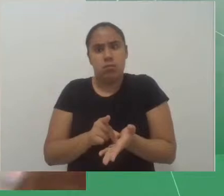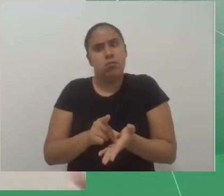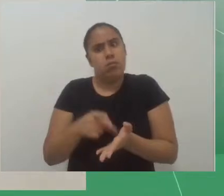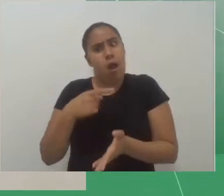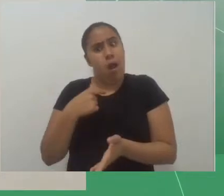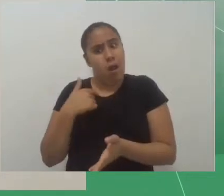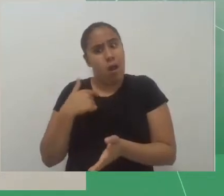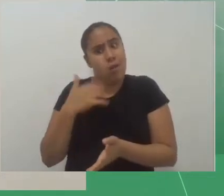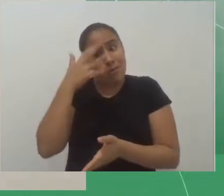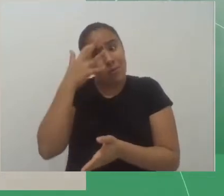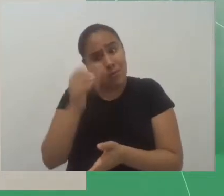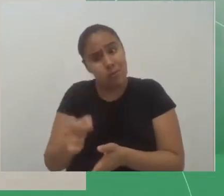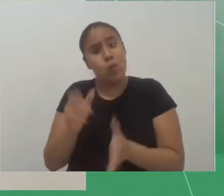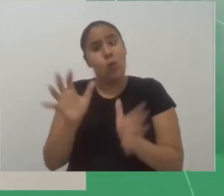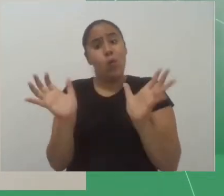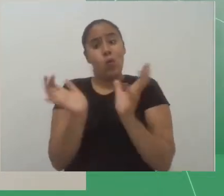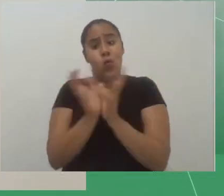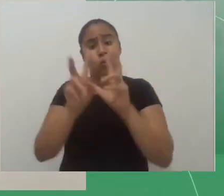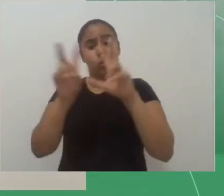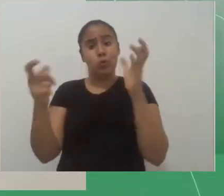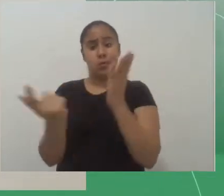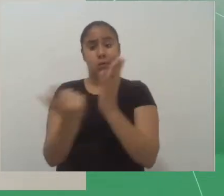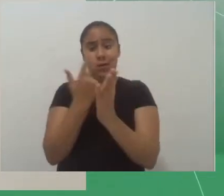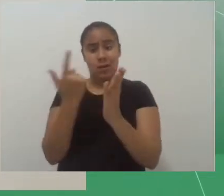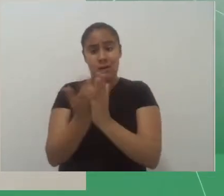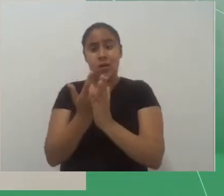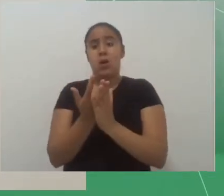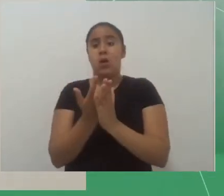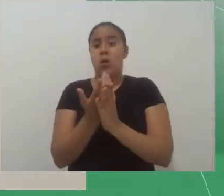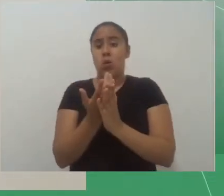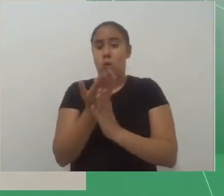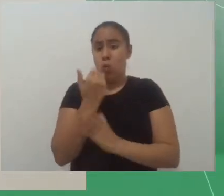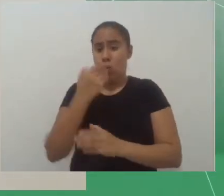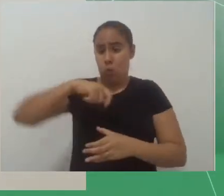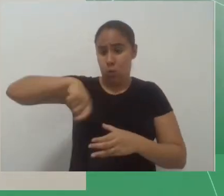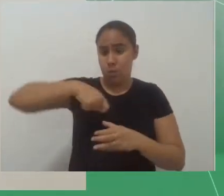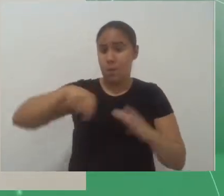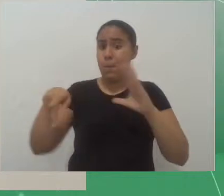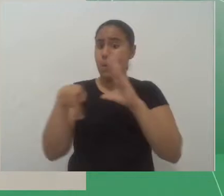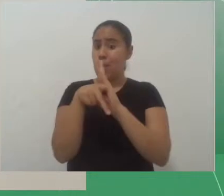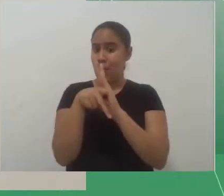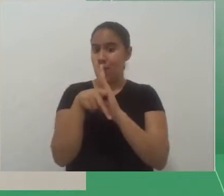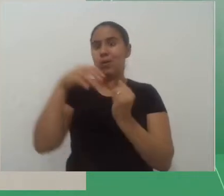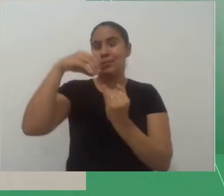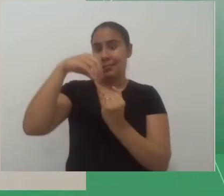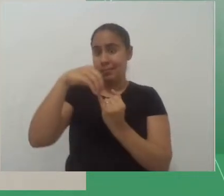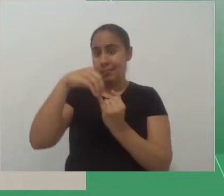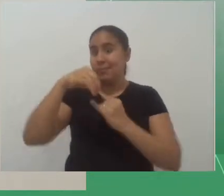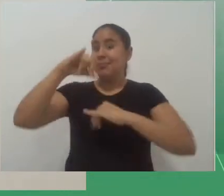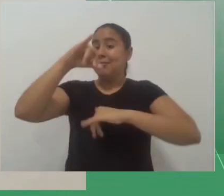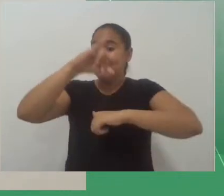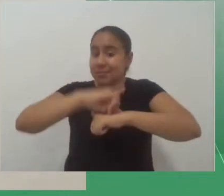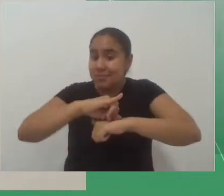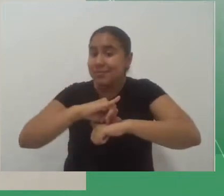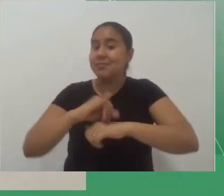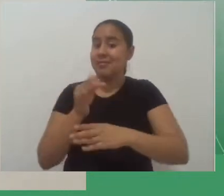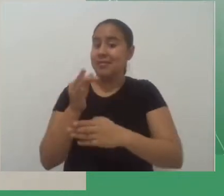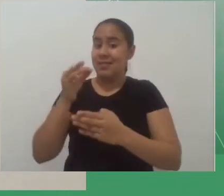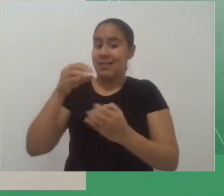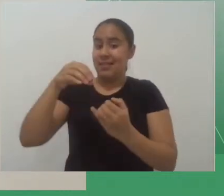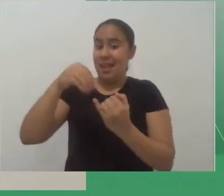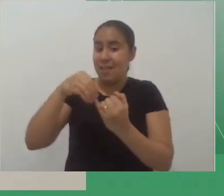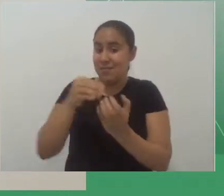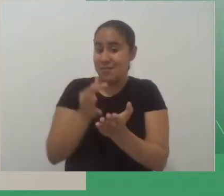entendendo que é o grupo literatura e alimentação do campus IFB porque o grupo tem um grupo de pesquisa